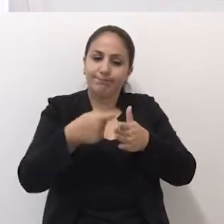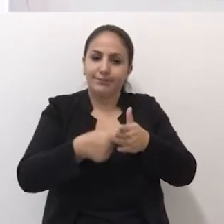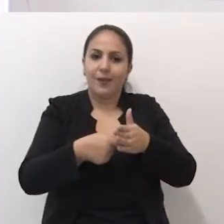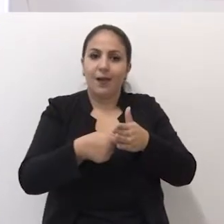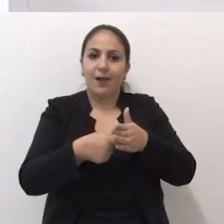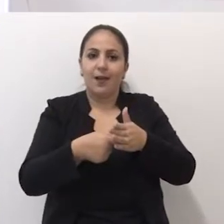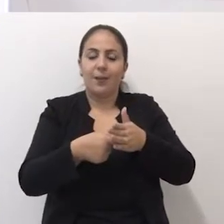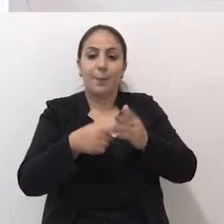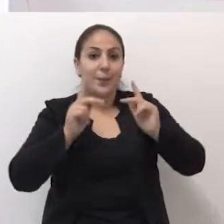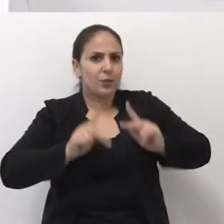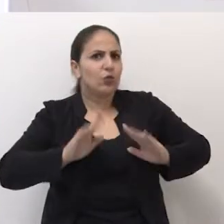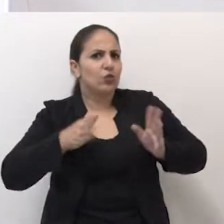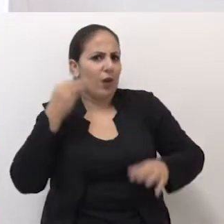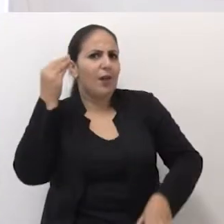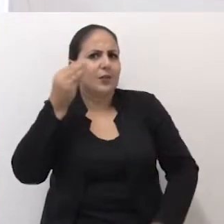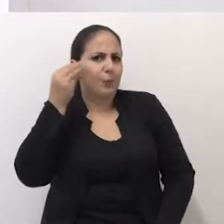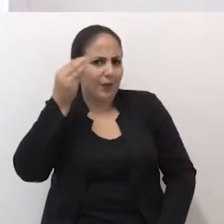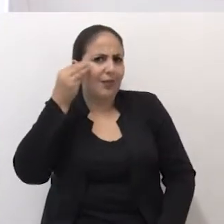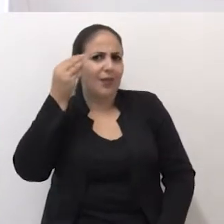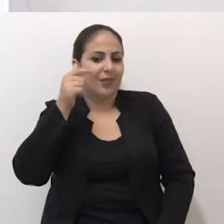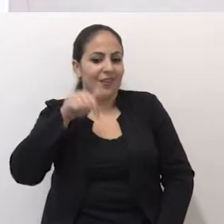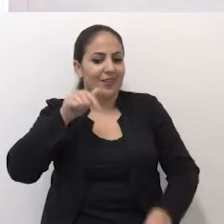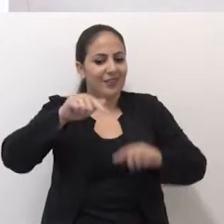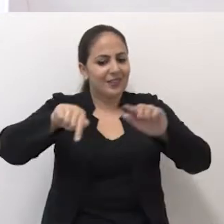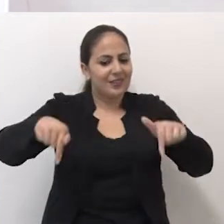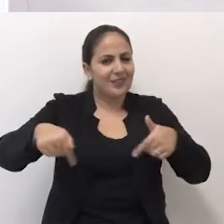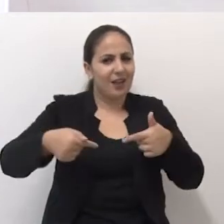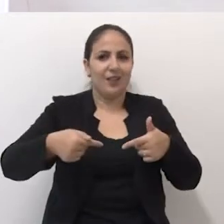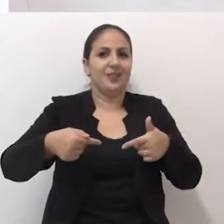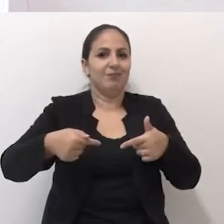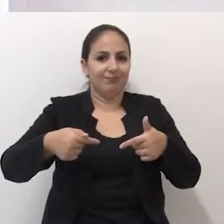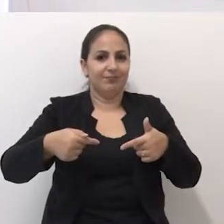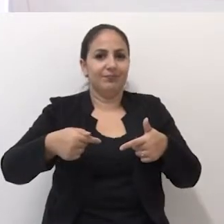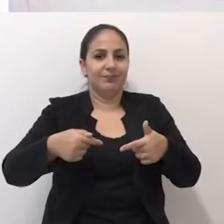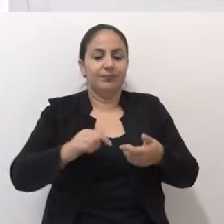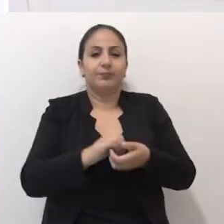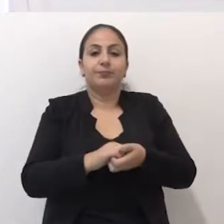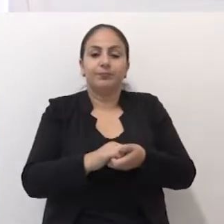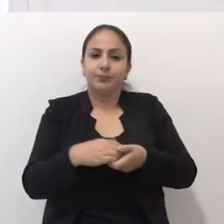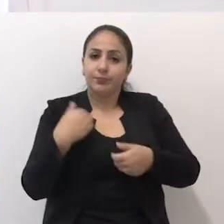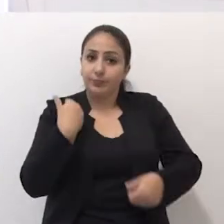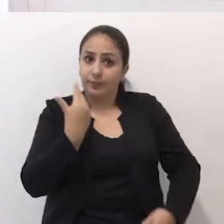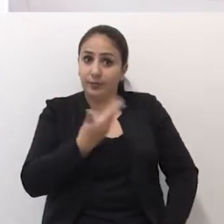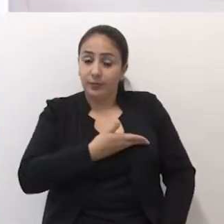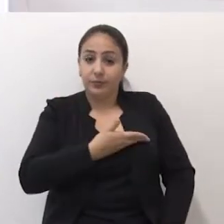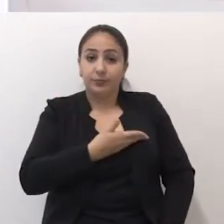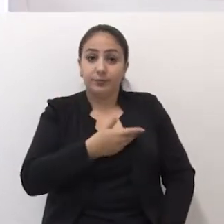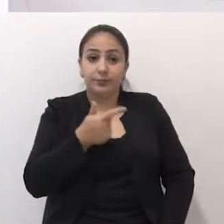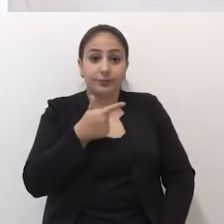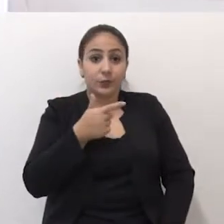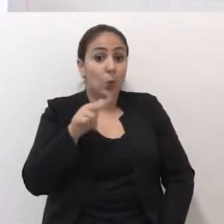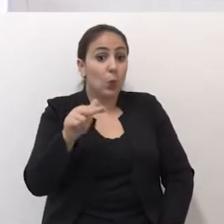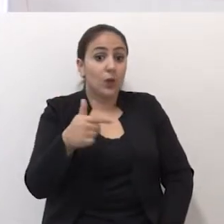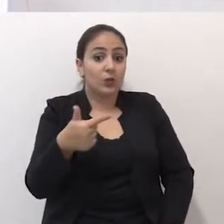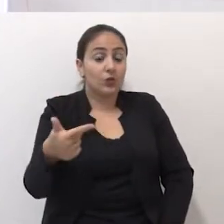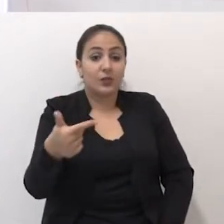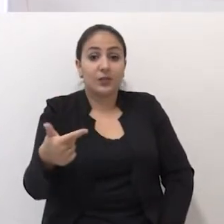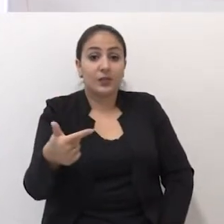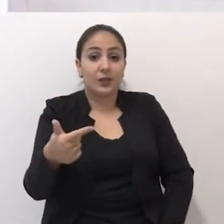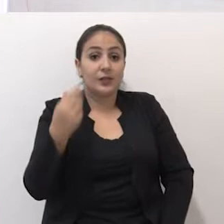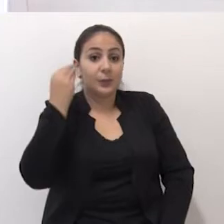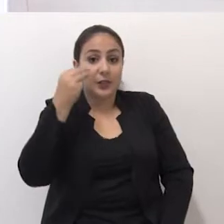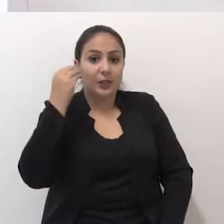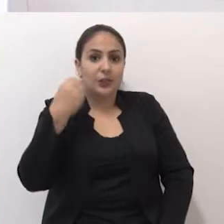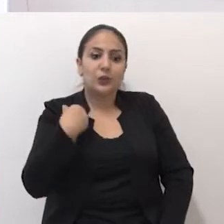passaram por esta sala com a experiência vasta. E a gente, apesar de não ter essa experiência dentro do